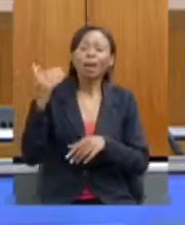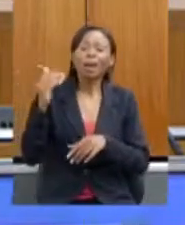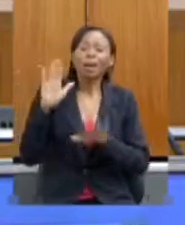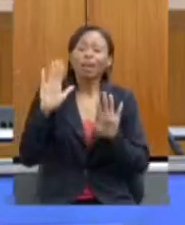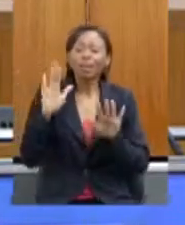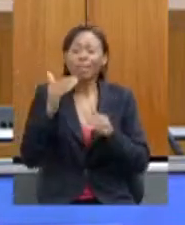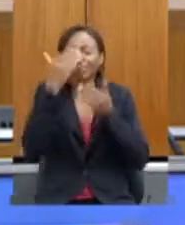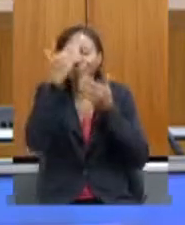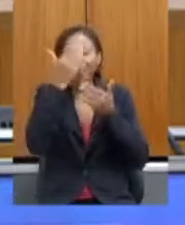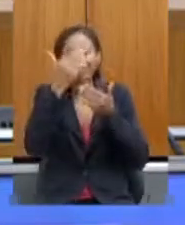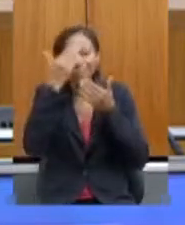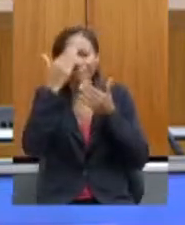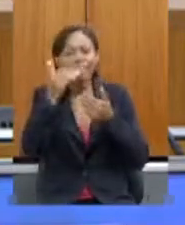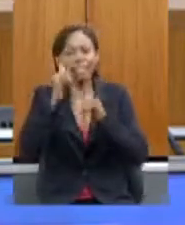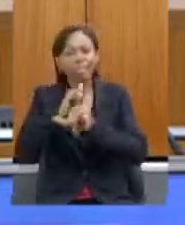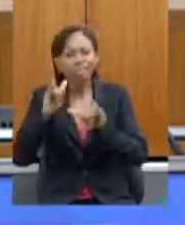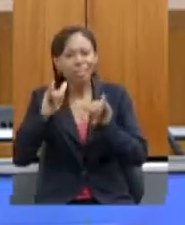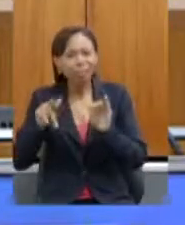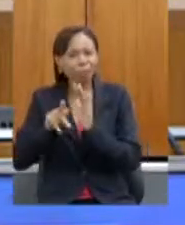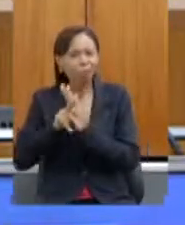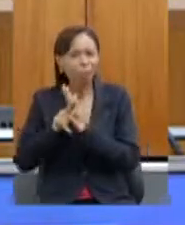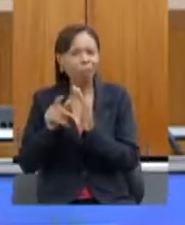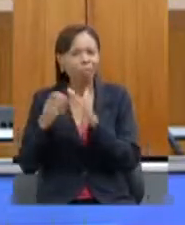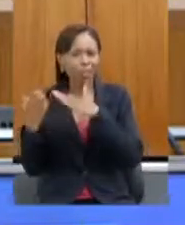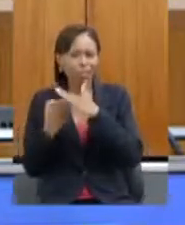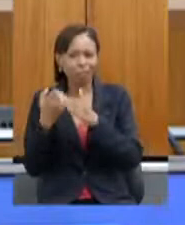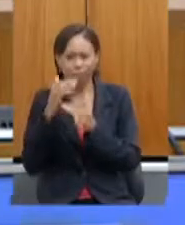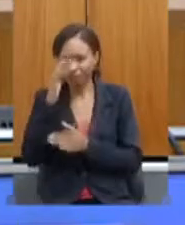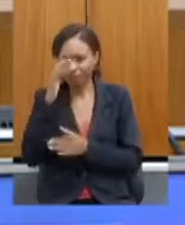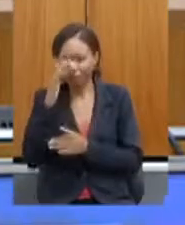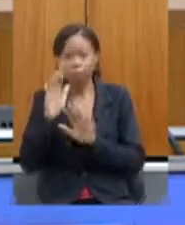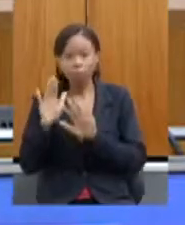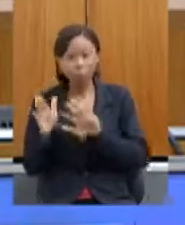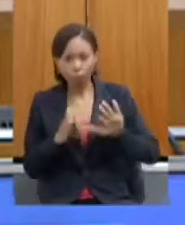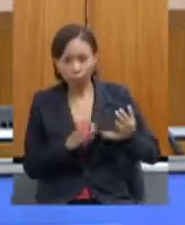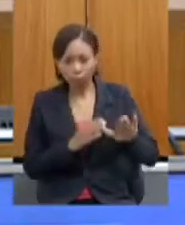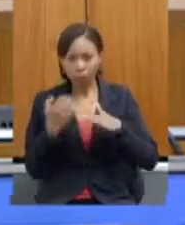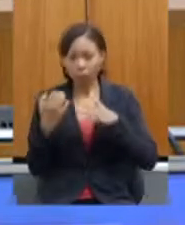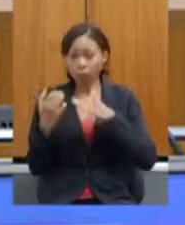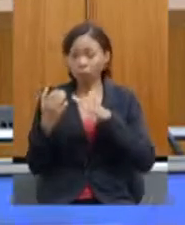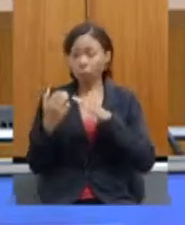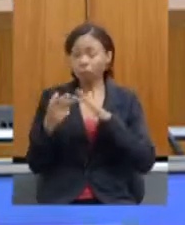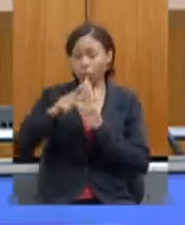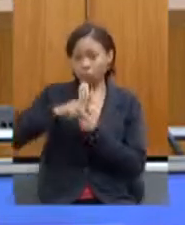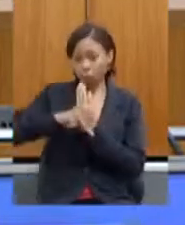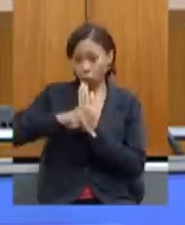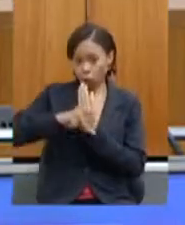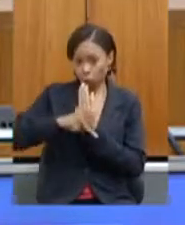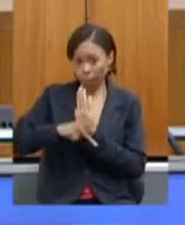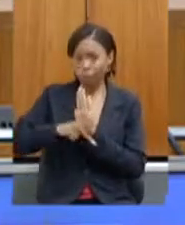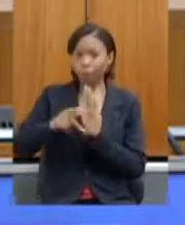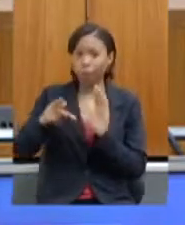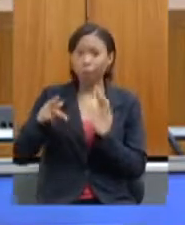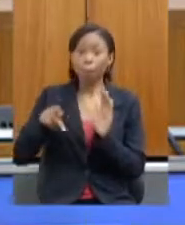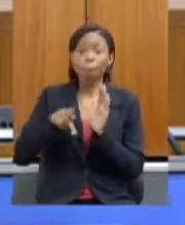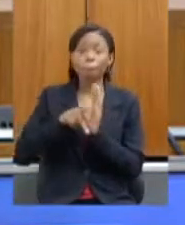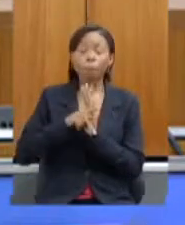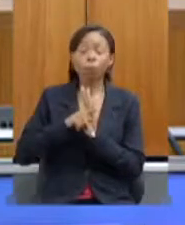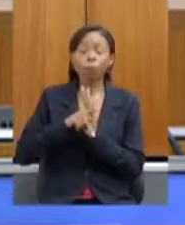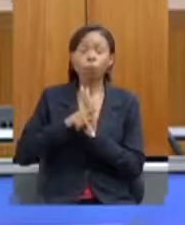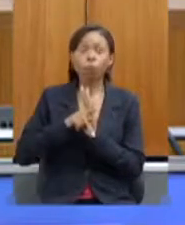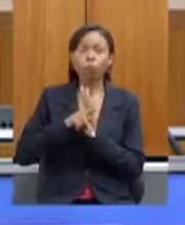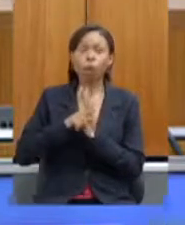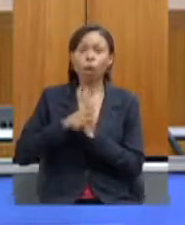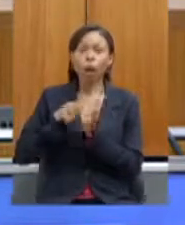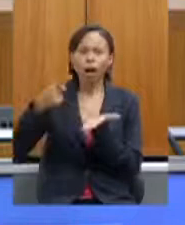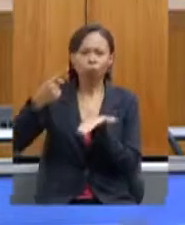campanha que foram feitas pela Floricultura esse projeto ele está incluído no acordo da Vale e mesmo assim como não foi